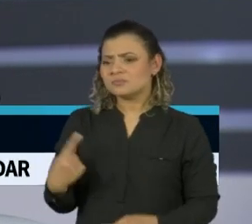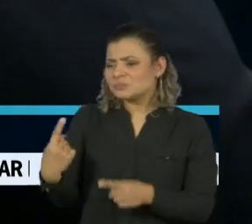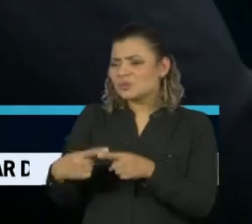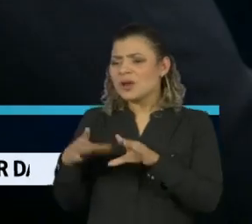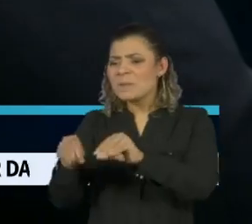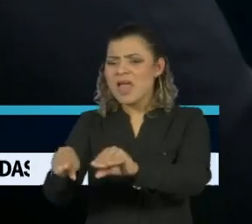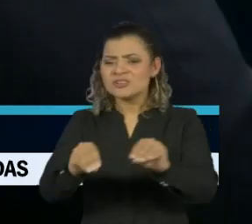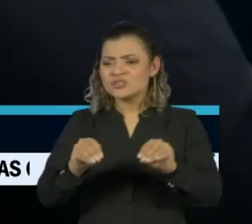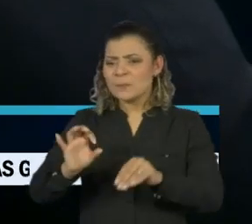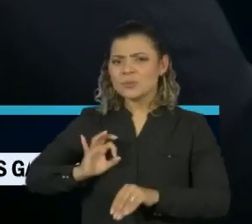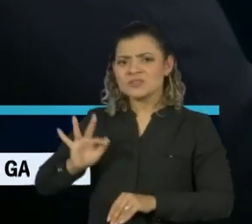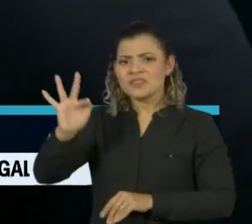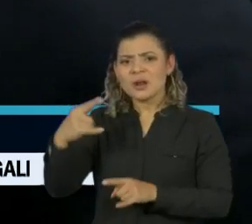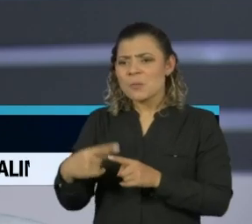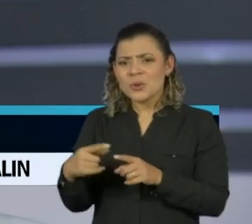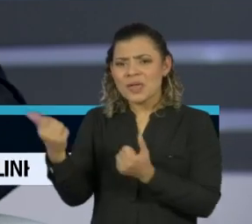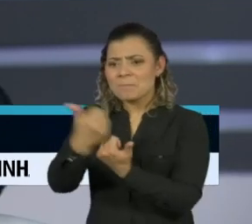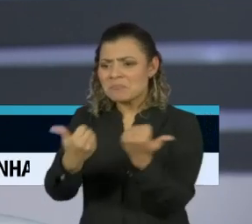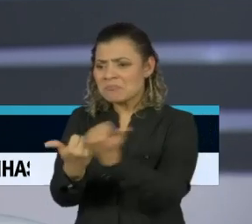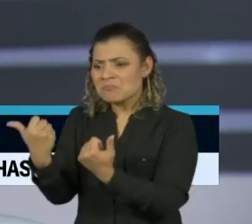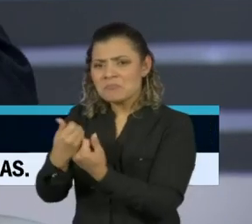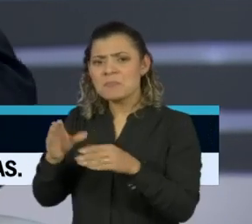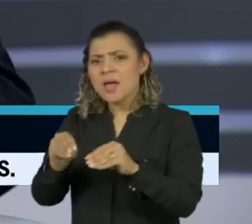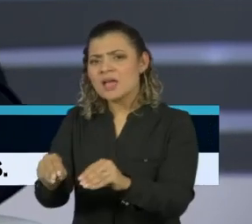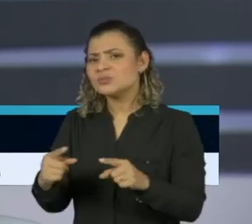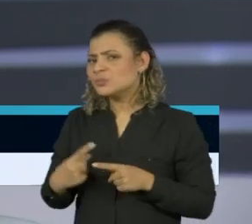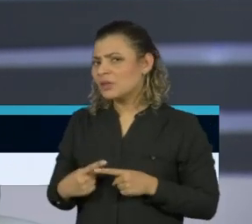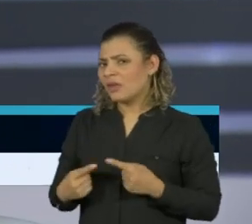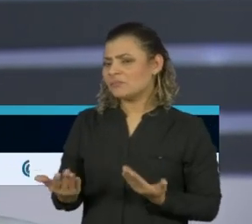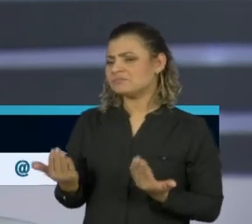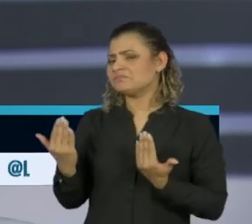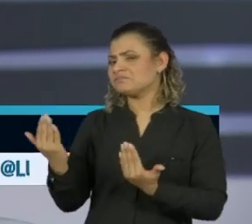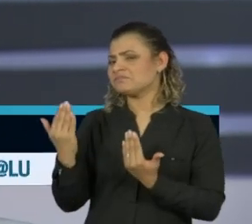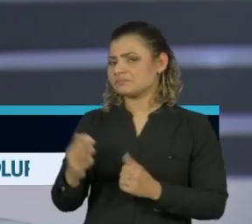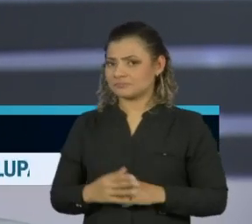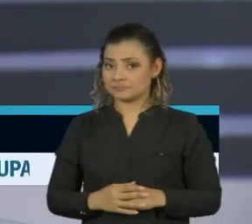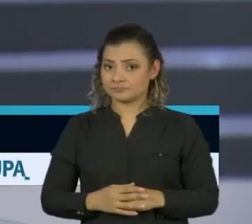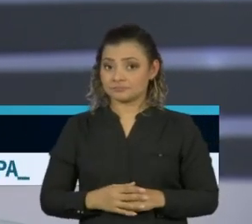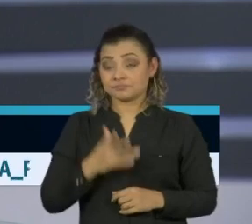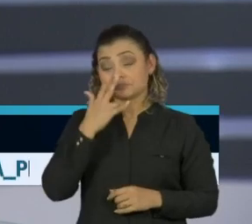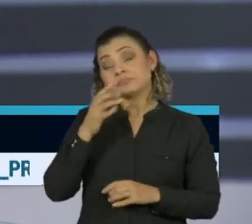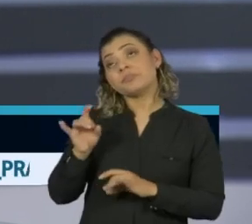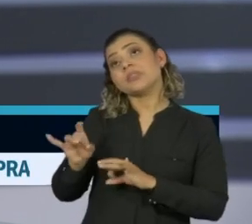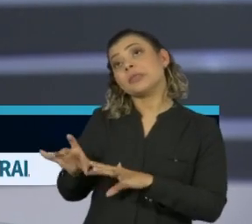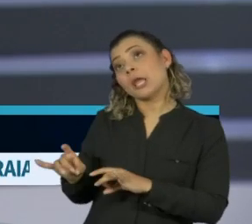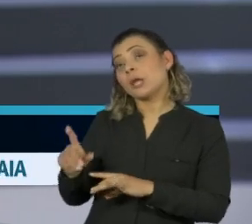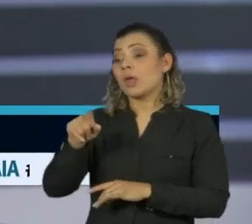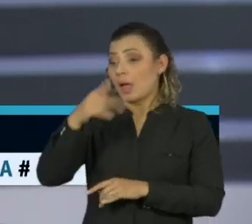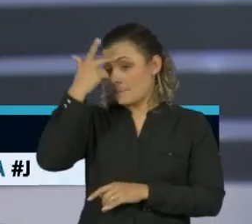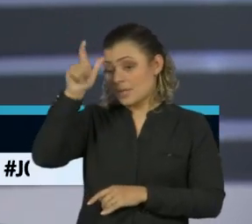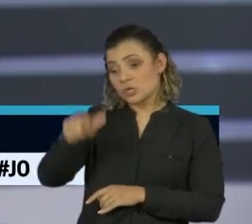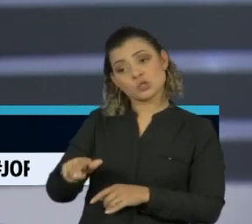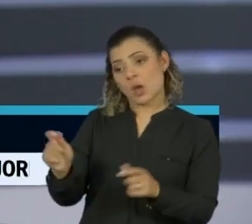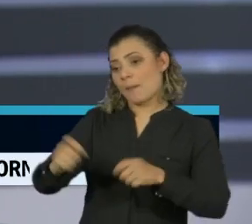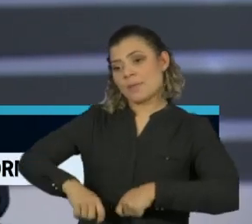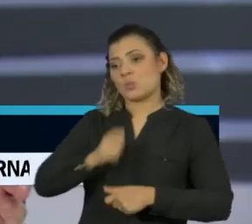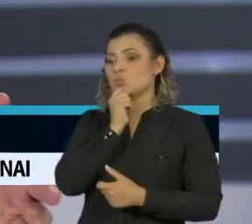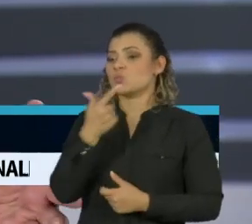mexer na Polícia Federal? Assim, se o argumento não é técnico, do tipo, fulano era incompetente,